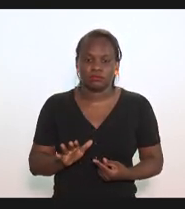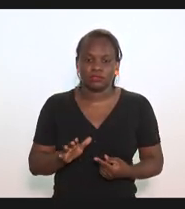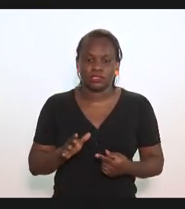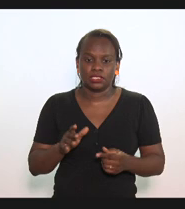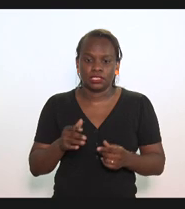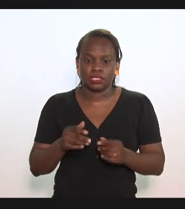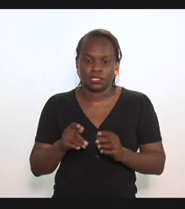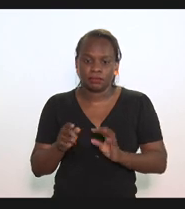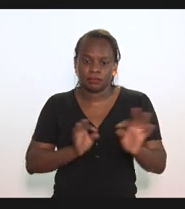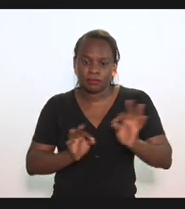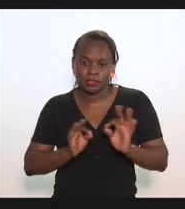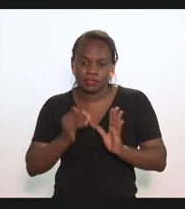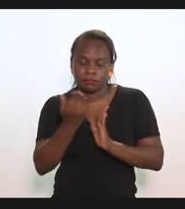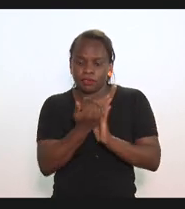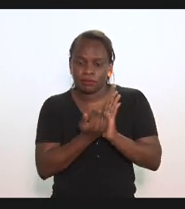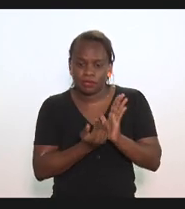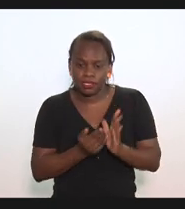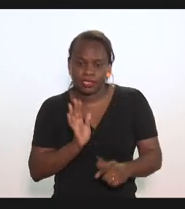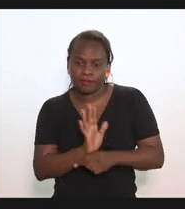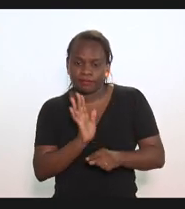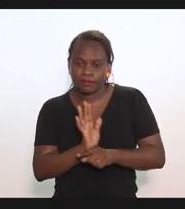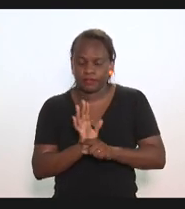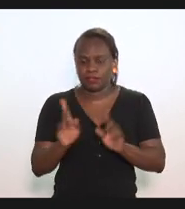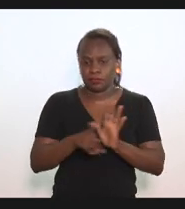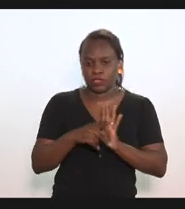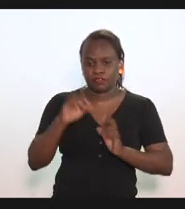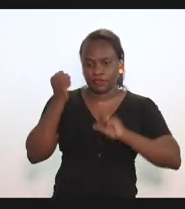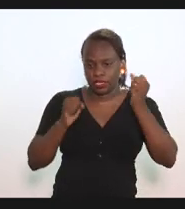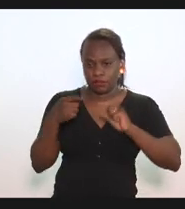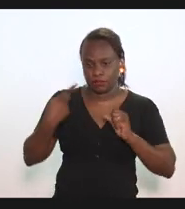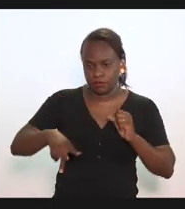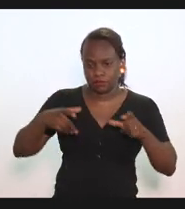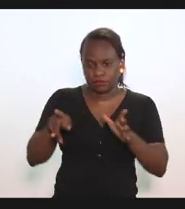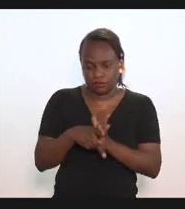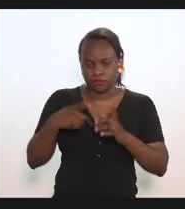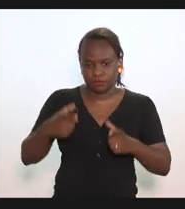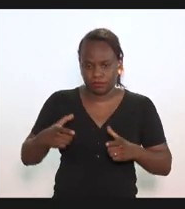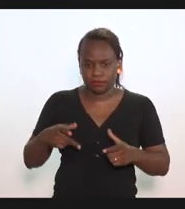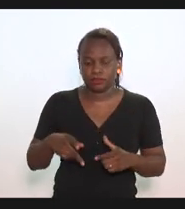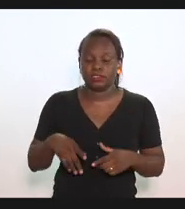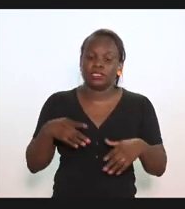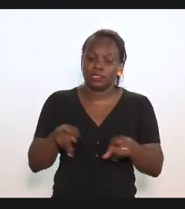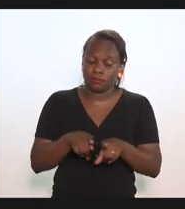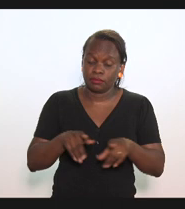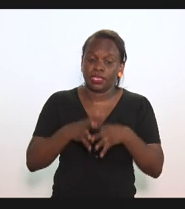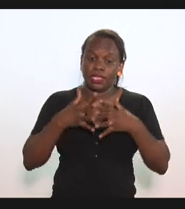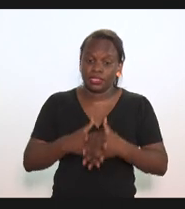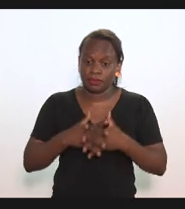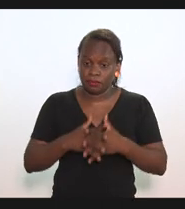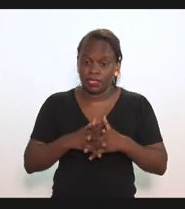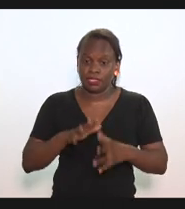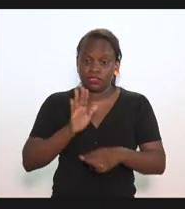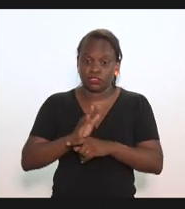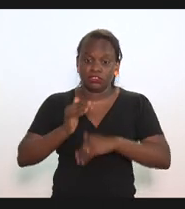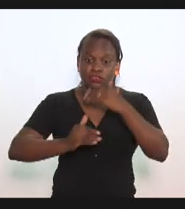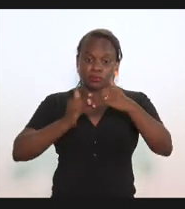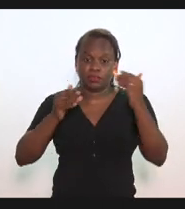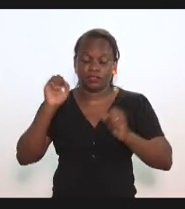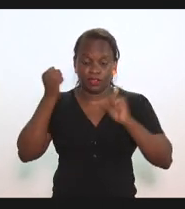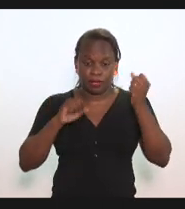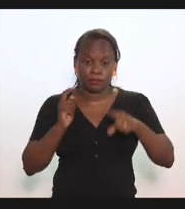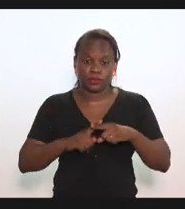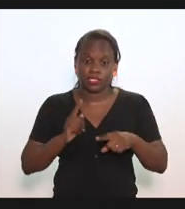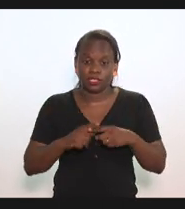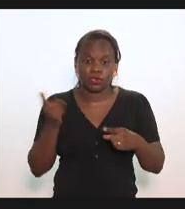medidas protetivas para os seus moinhos locais, né? Isso também atrapalha o desenvolvimento da indústria porque ela